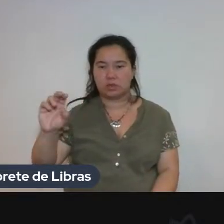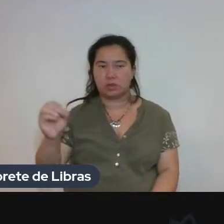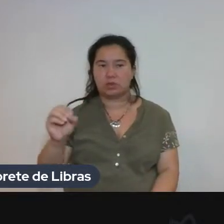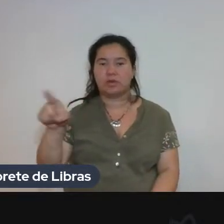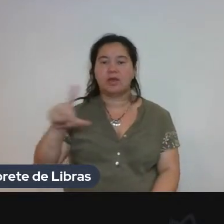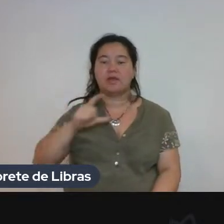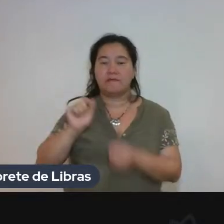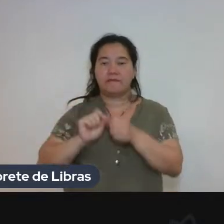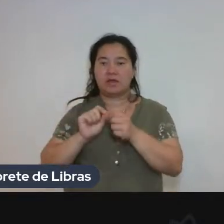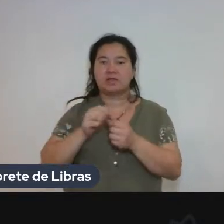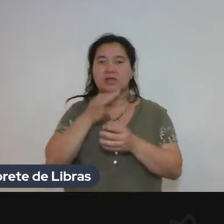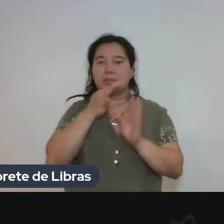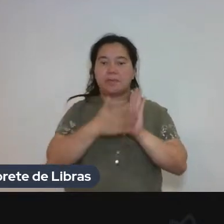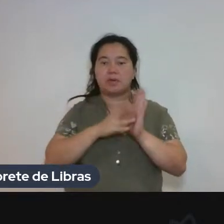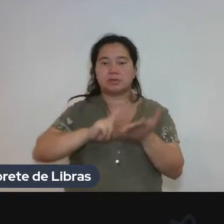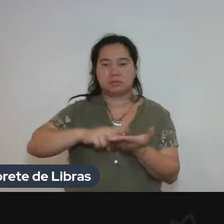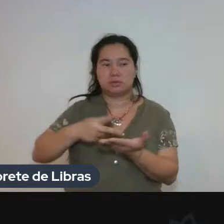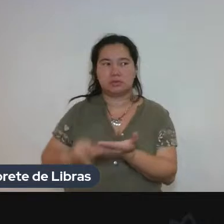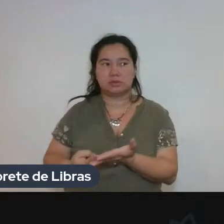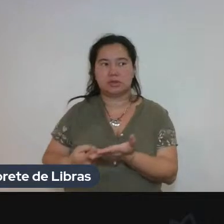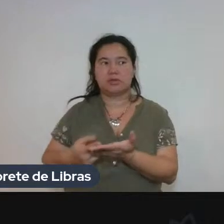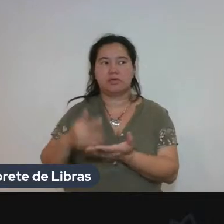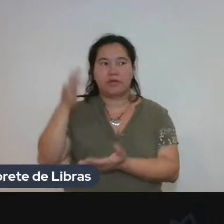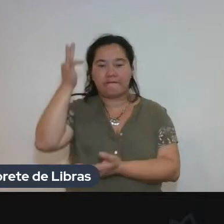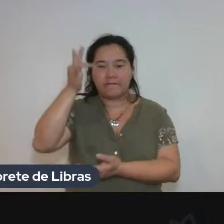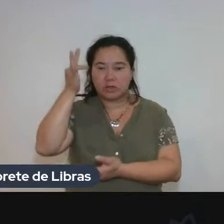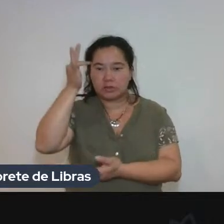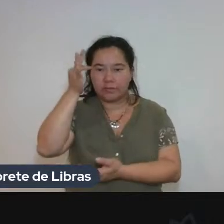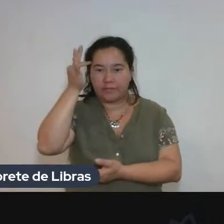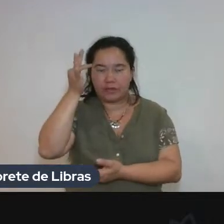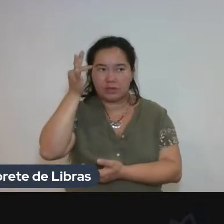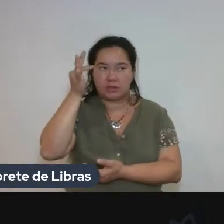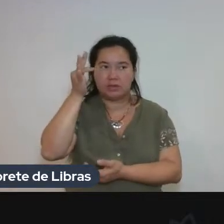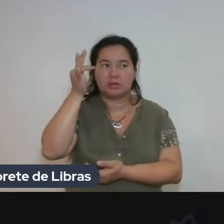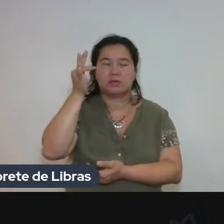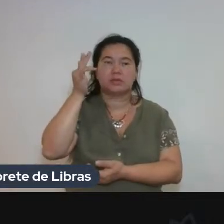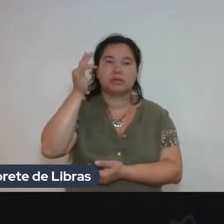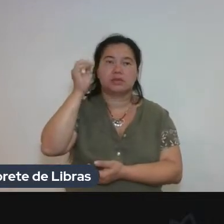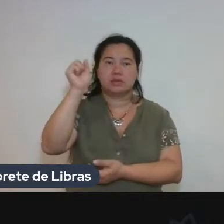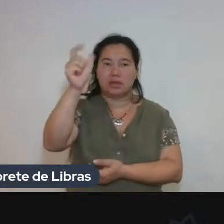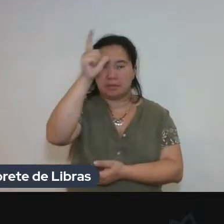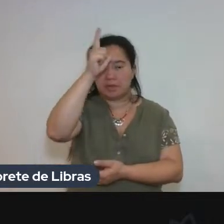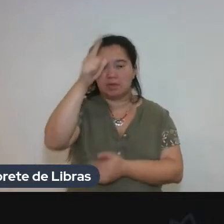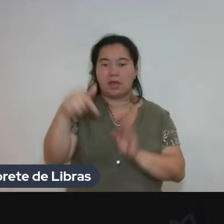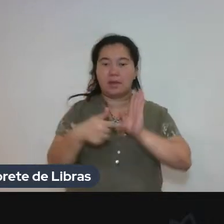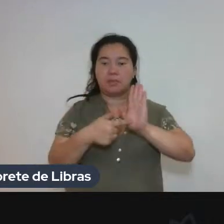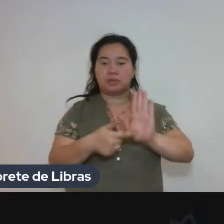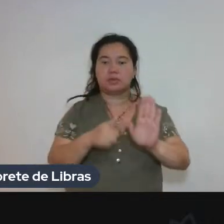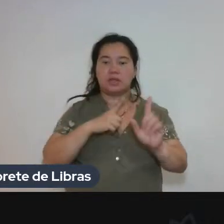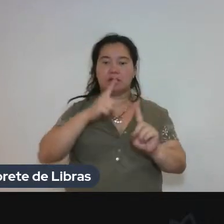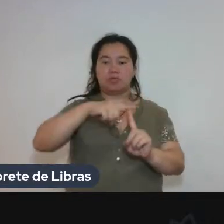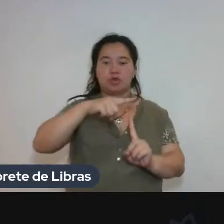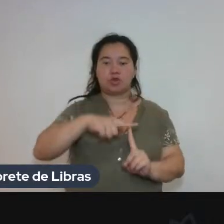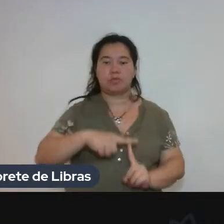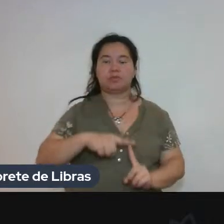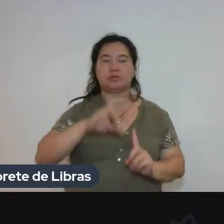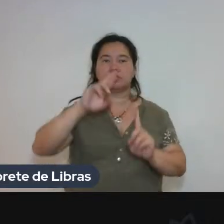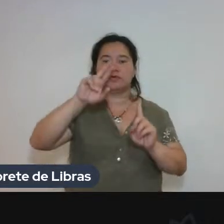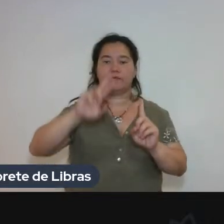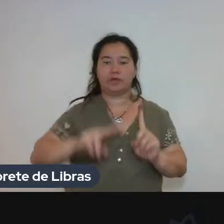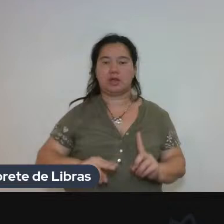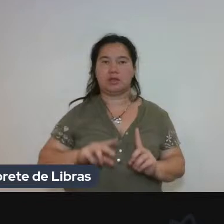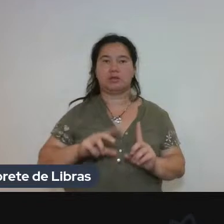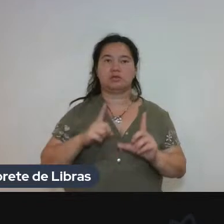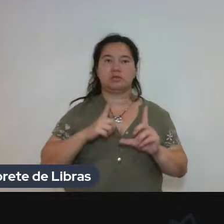ele vai fazer, e pode te ajudar nessas tipologias de notas, no texto dele, do Zerigmann, ele